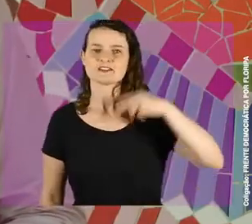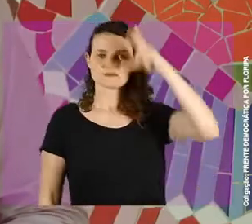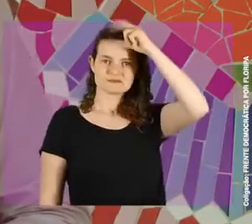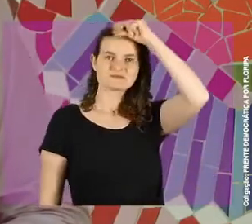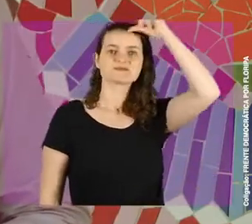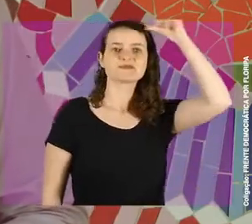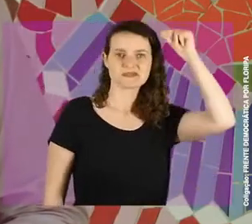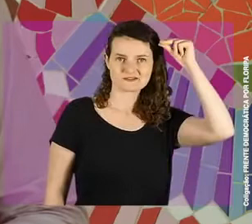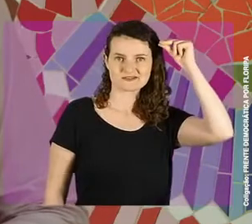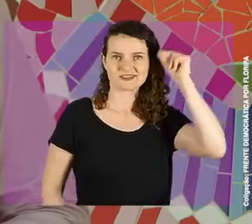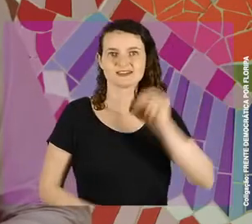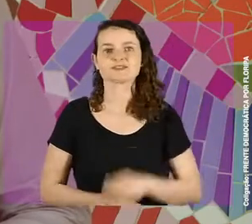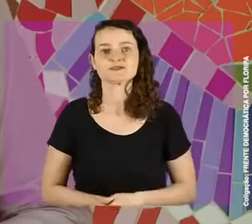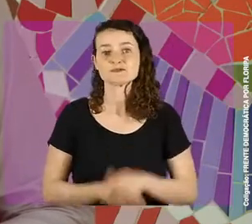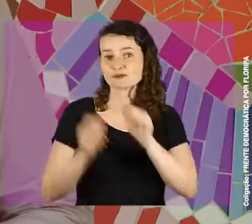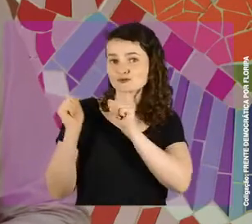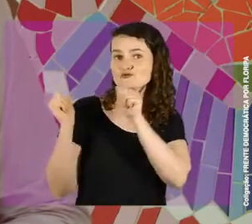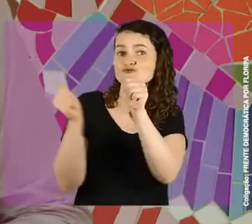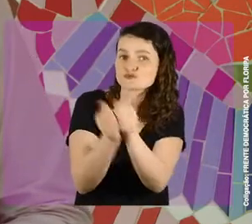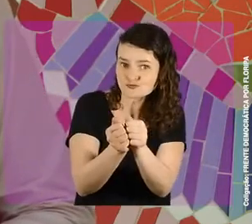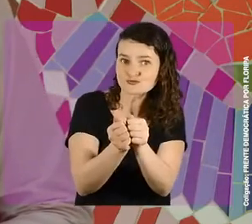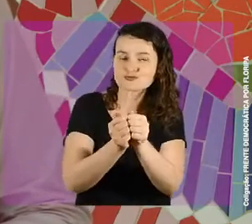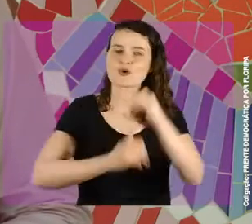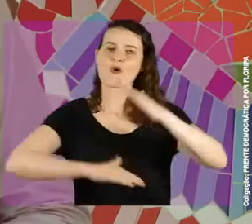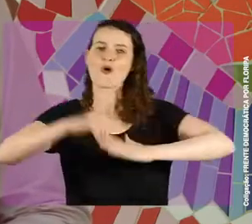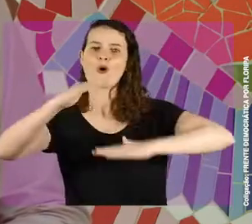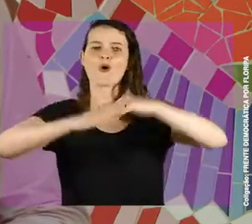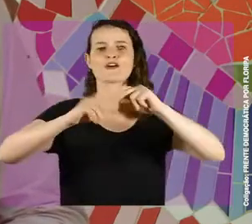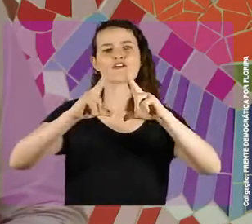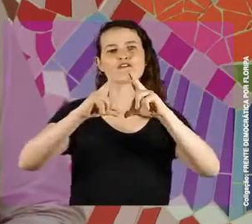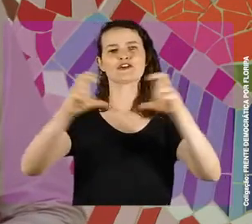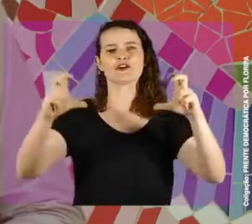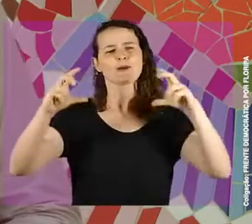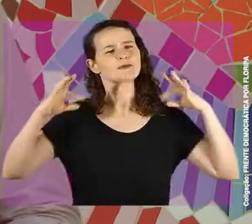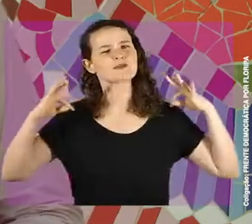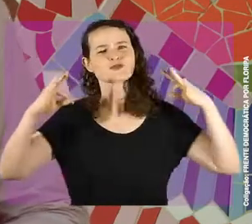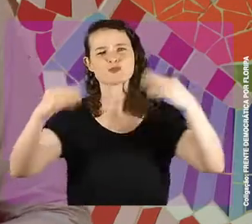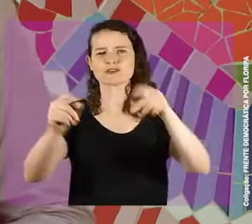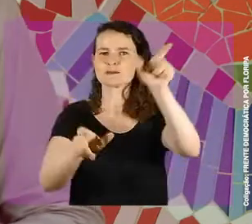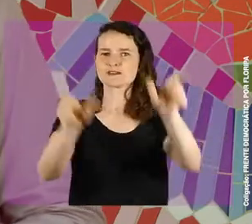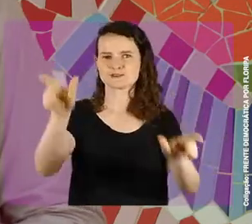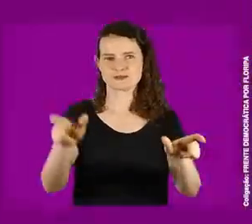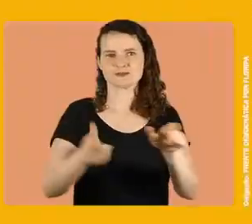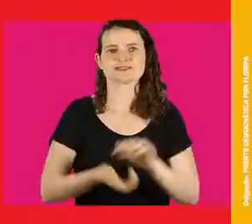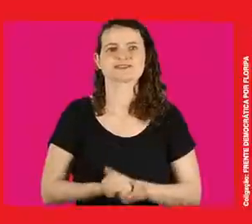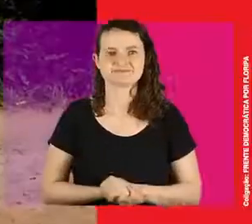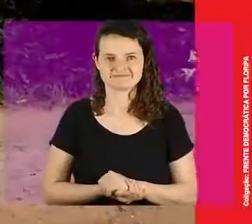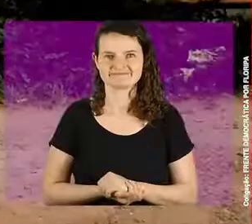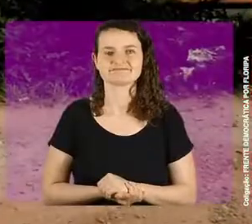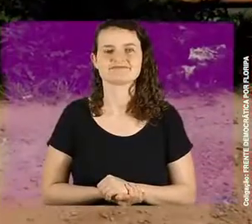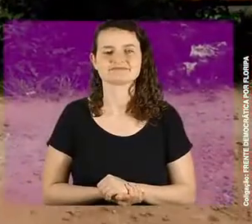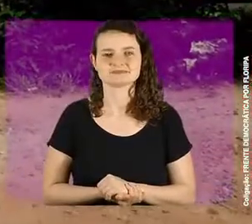candidato a prefeito para juntos fazermos a Floripa de toda a nossa gente.